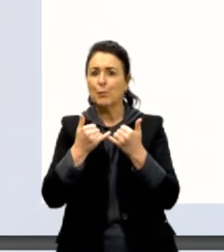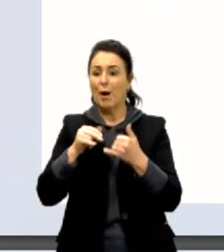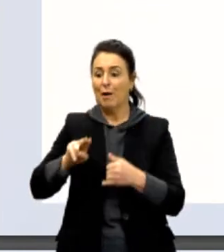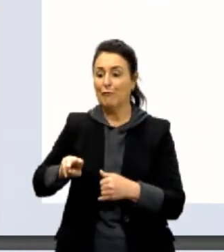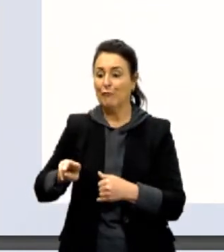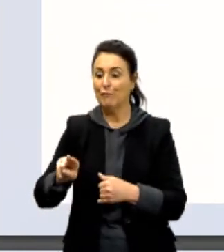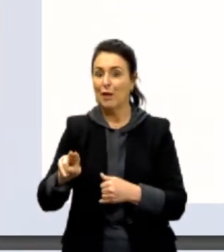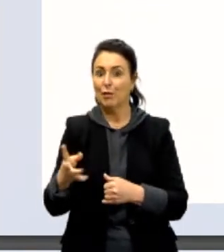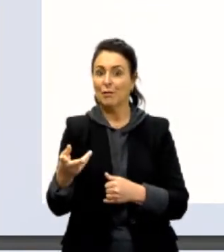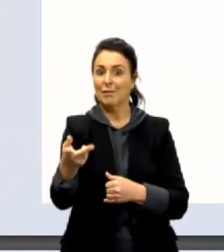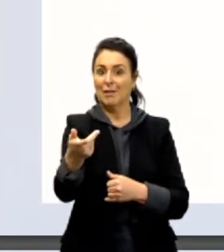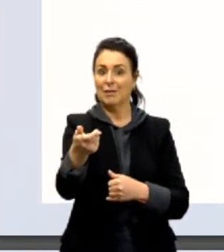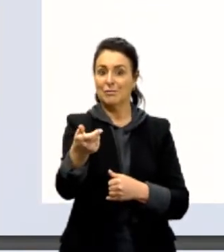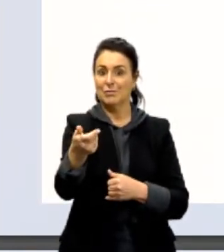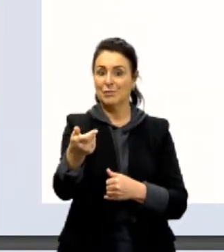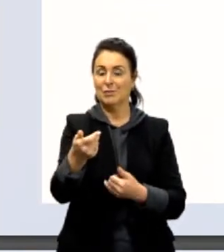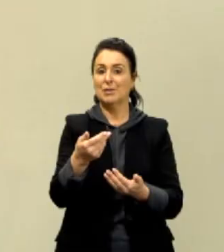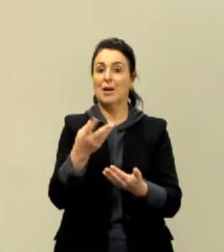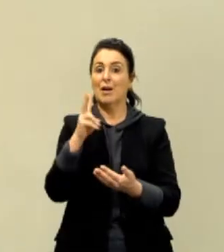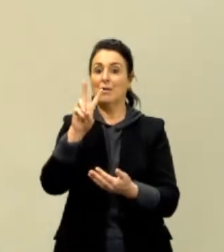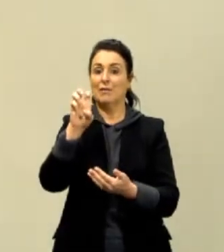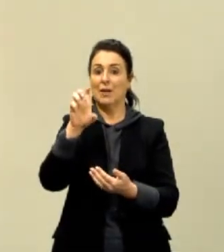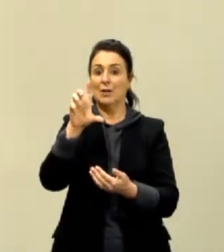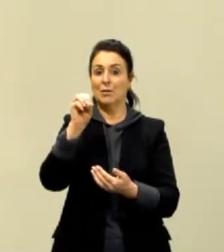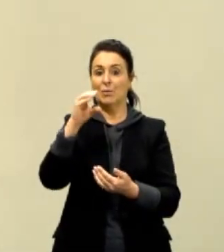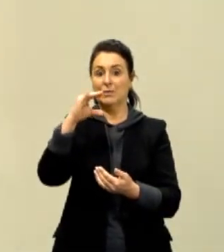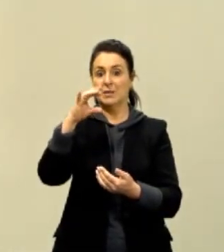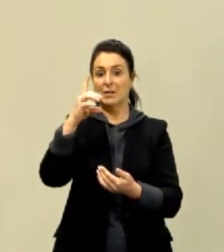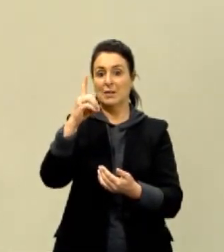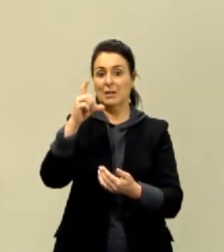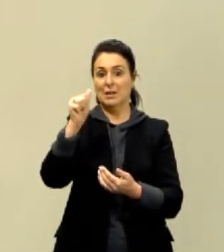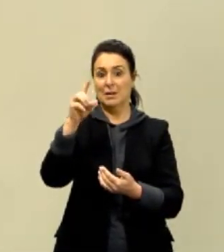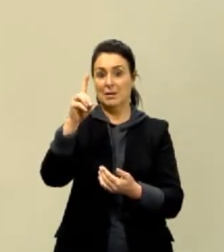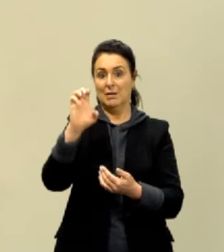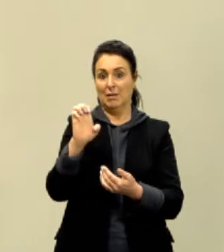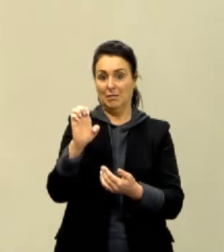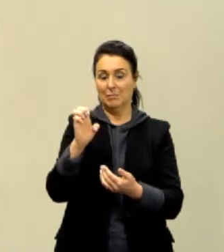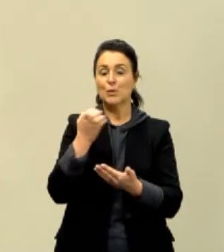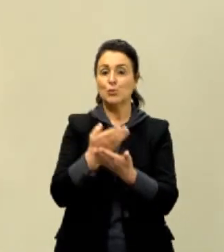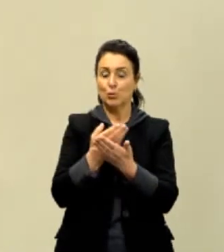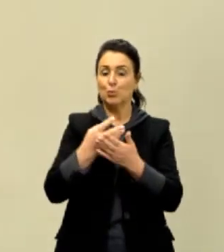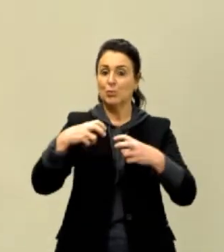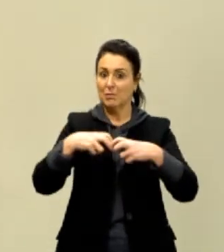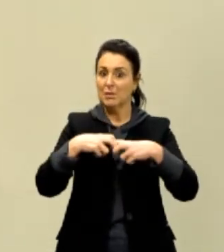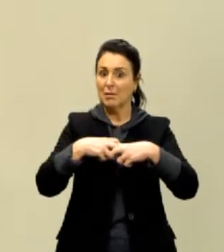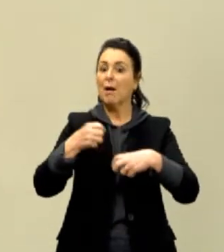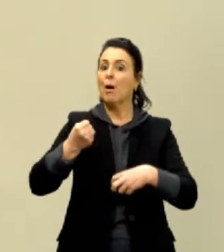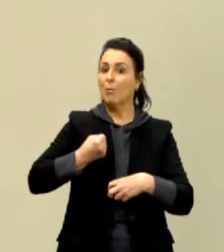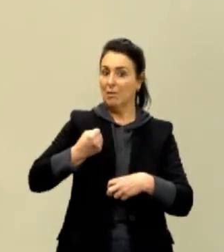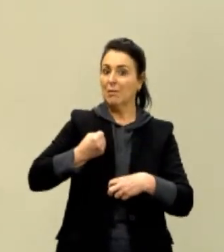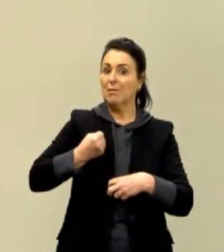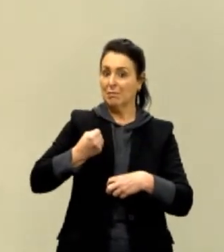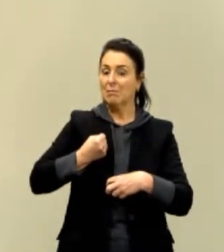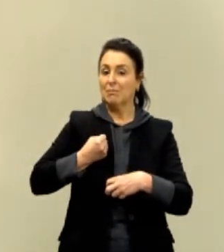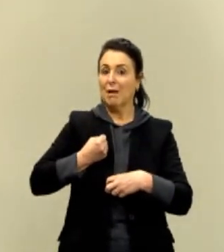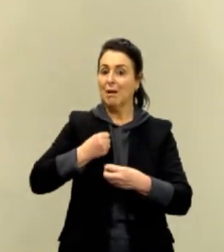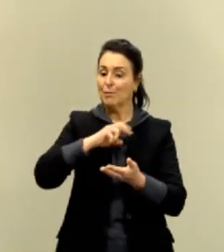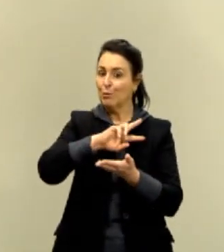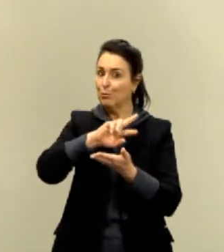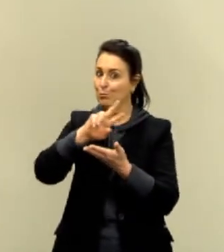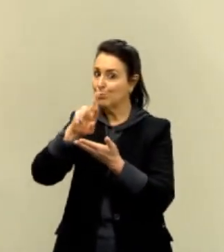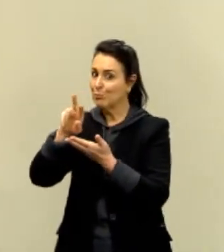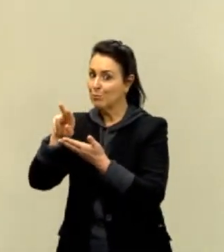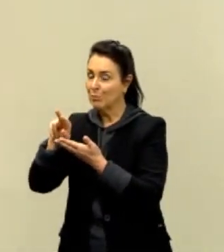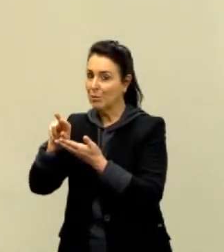a gente estuda em Física. Velocidade. A velocidade é uma Grandeza Derivada. A definição de velocidade